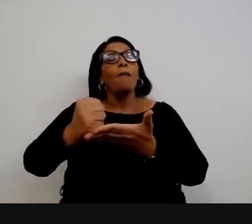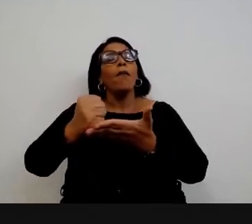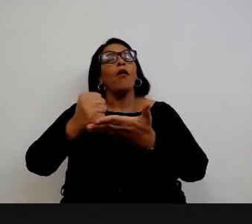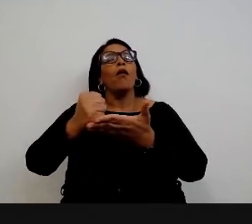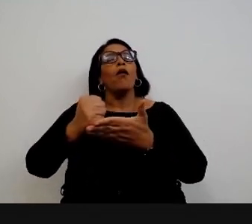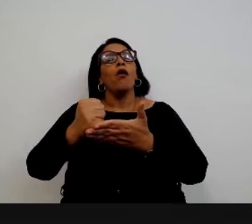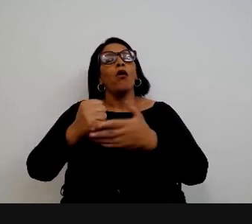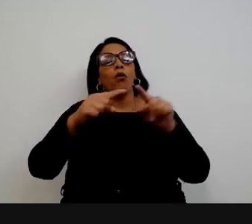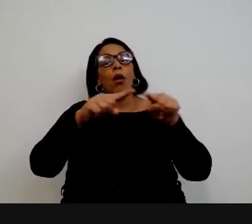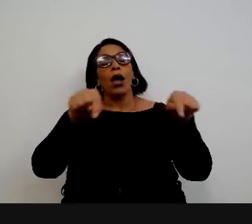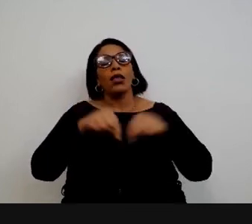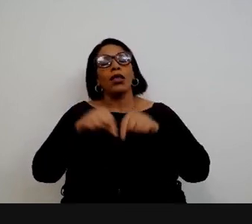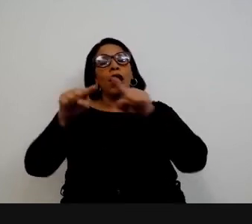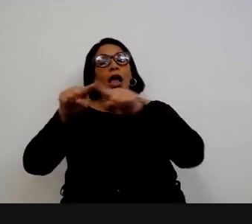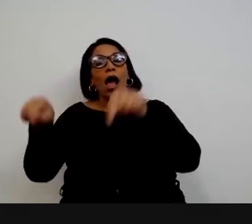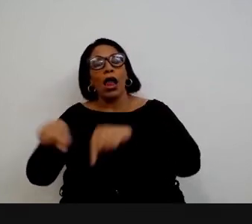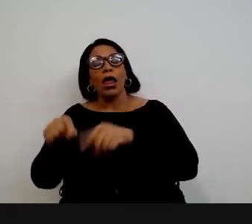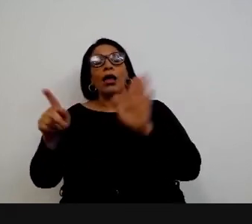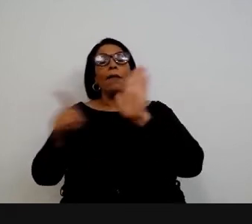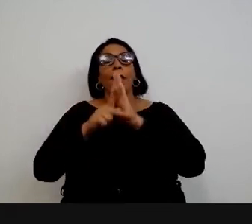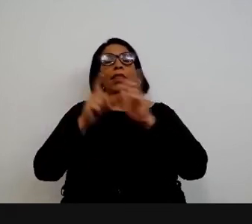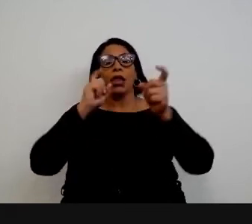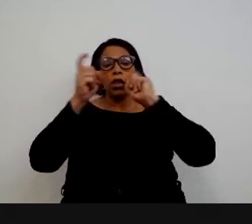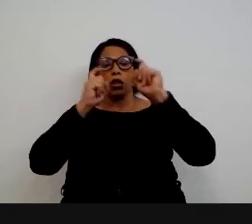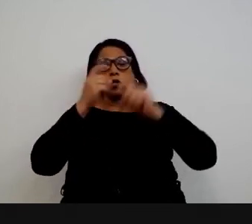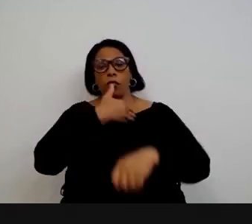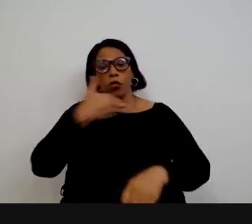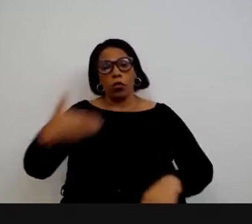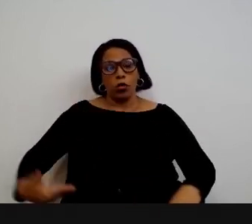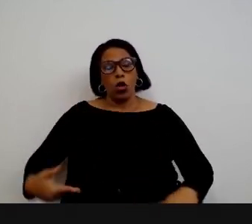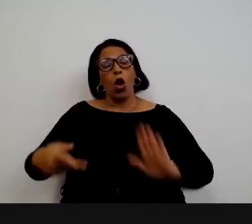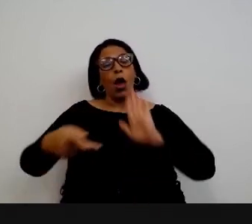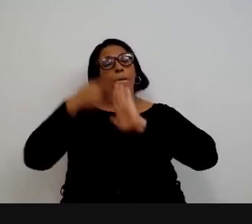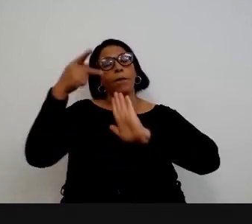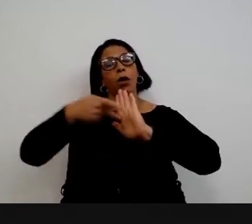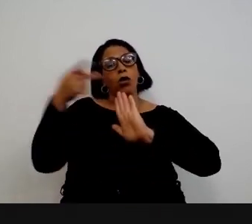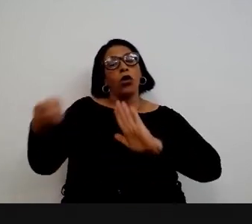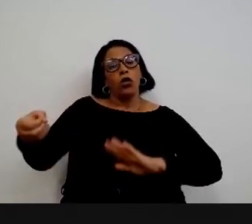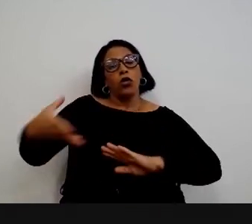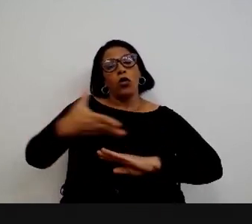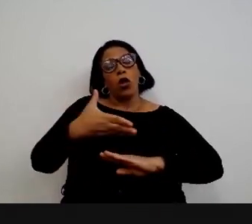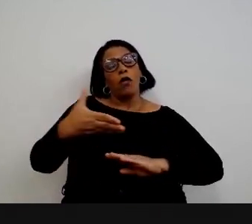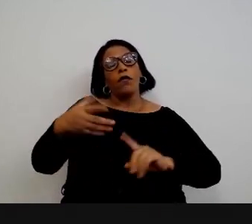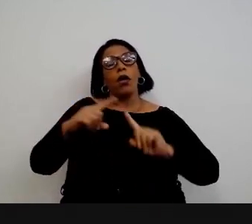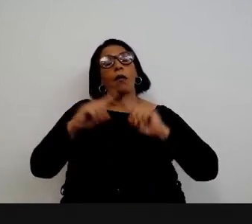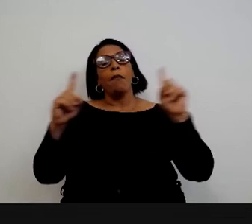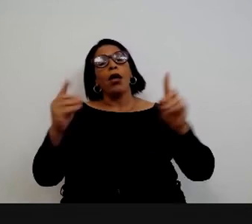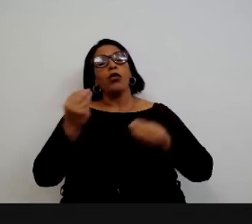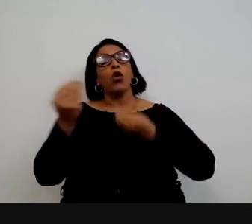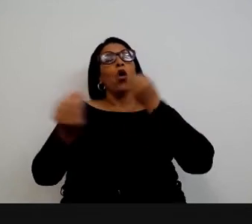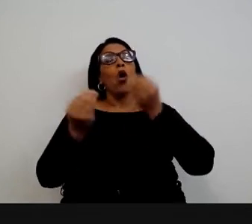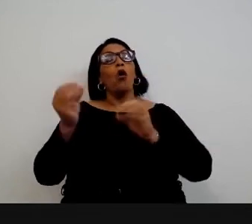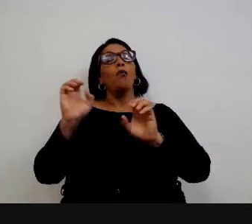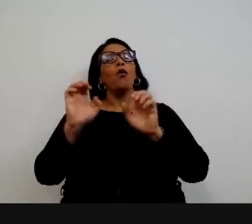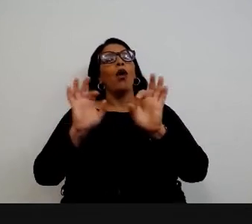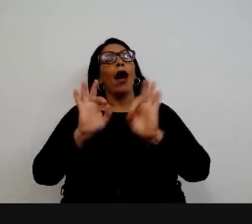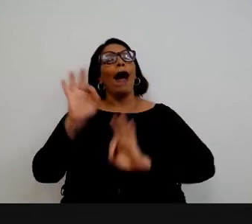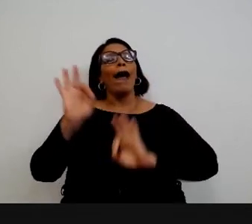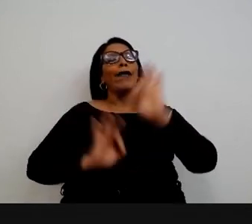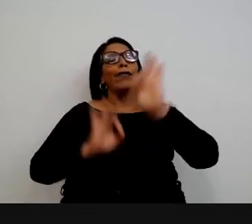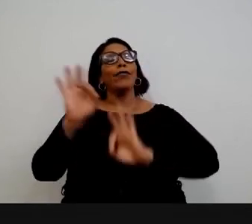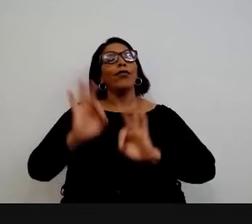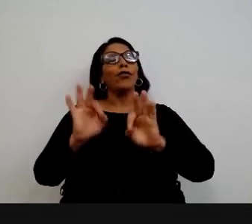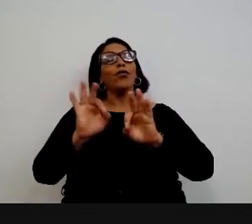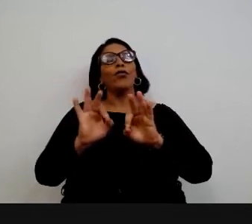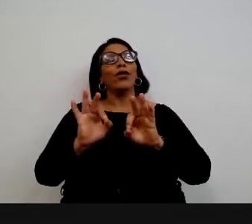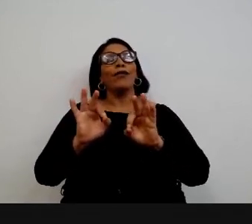a órgãos e entidades da administração pública em projetos de inovação mas como a estrutura é muito enxuta em